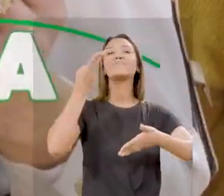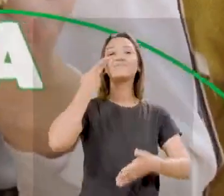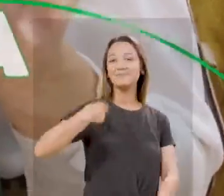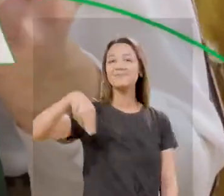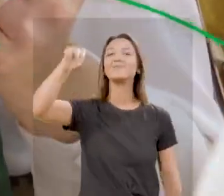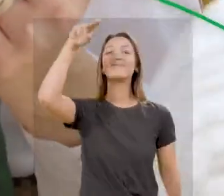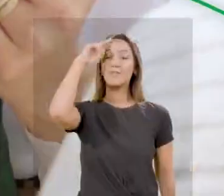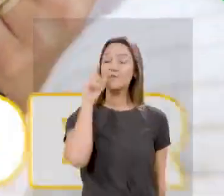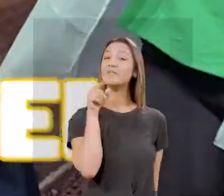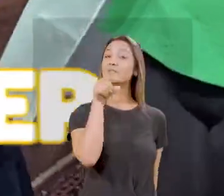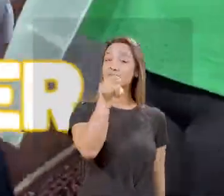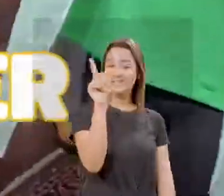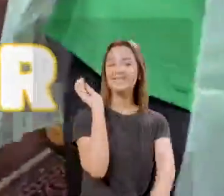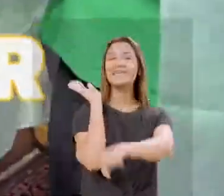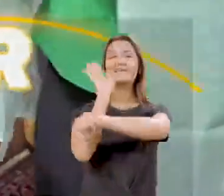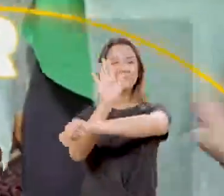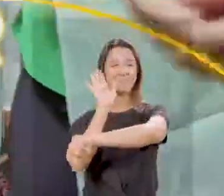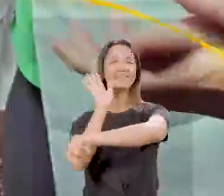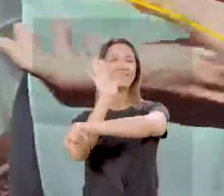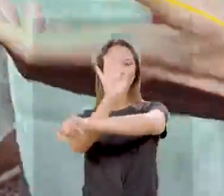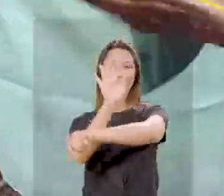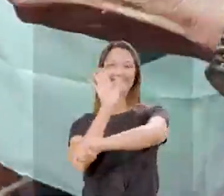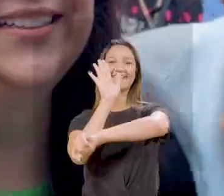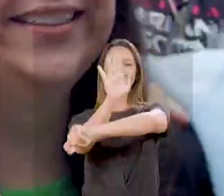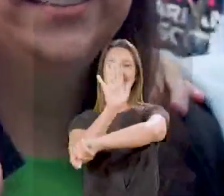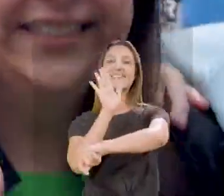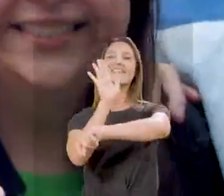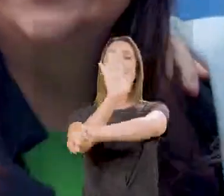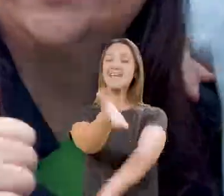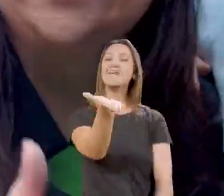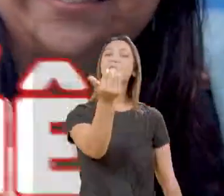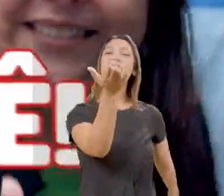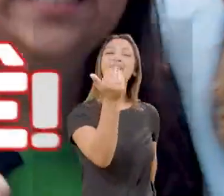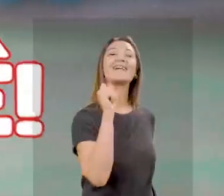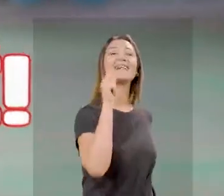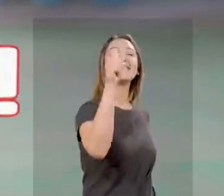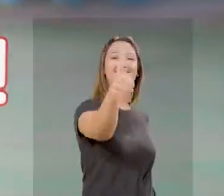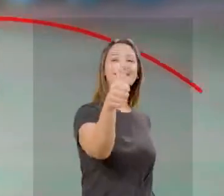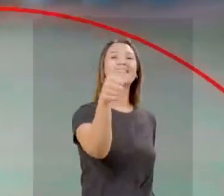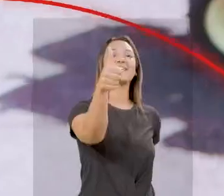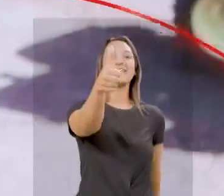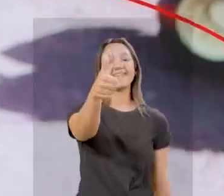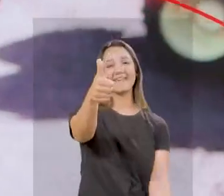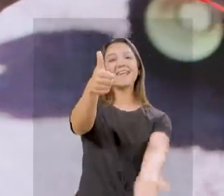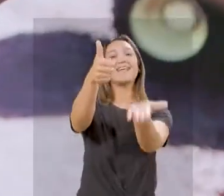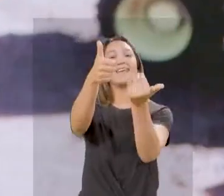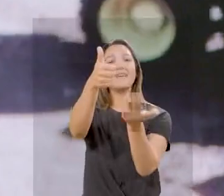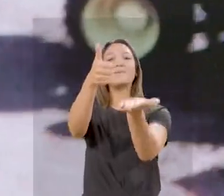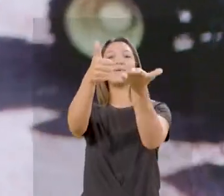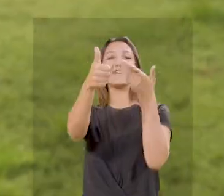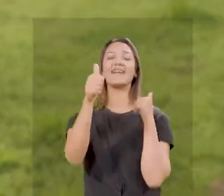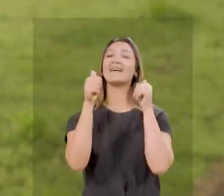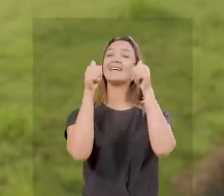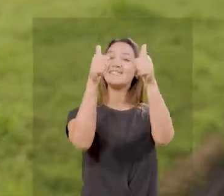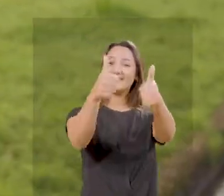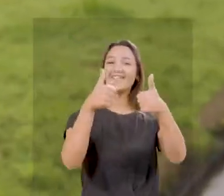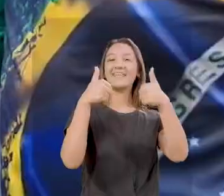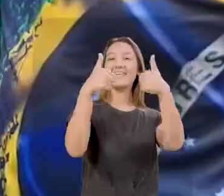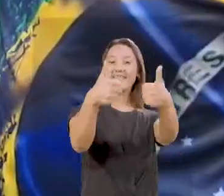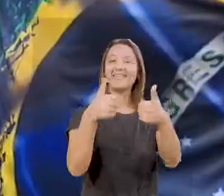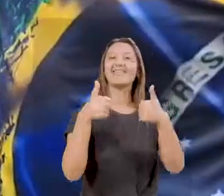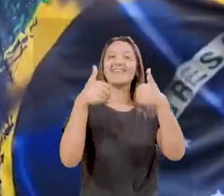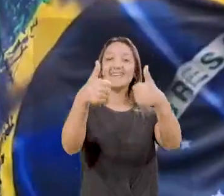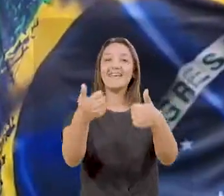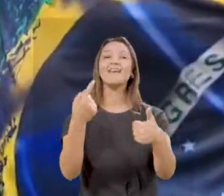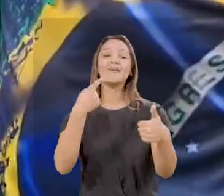Comandante Nádia vai te defender. Bora lá, Tchê! Bora lá,